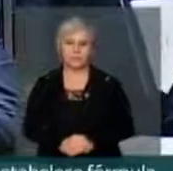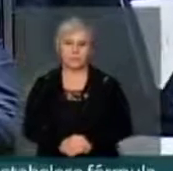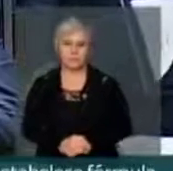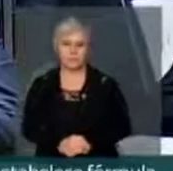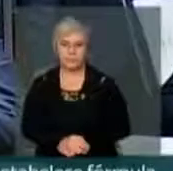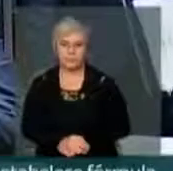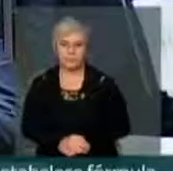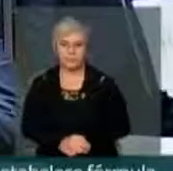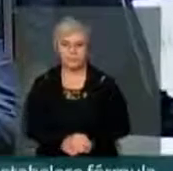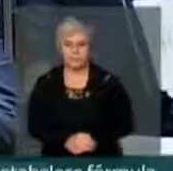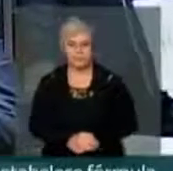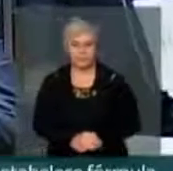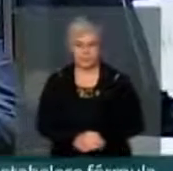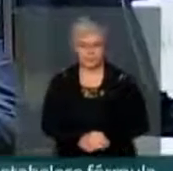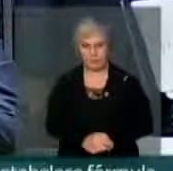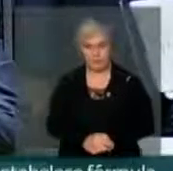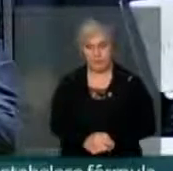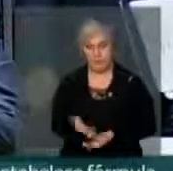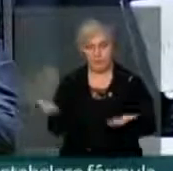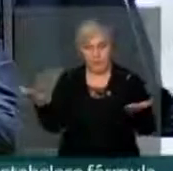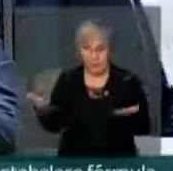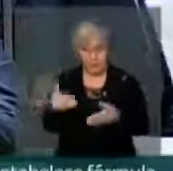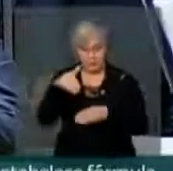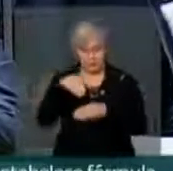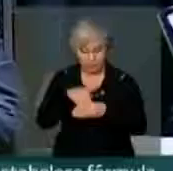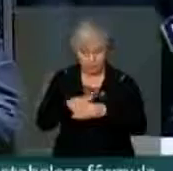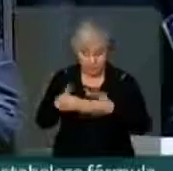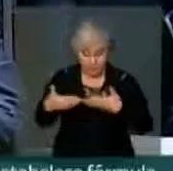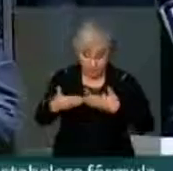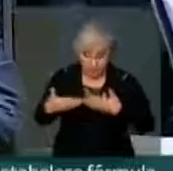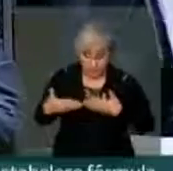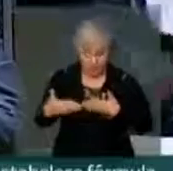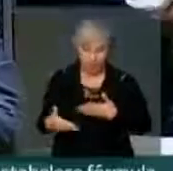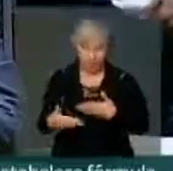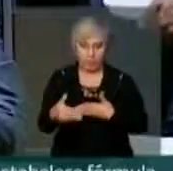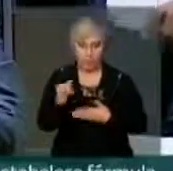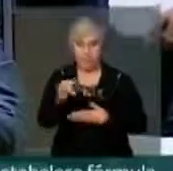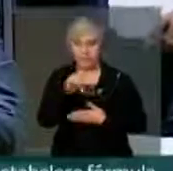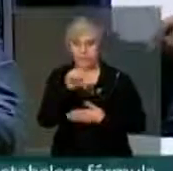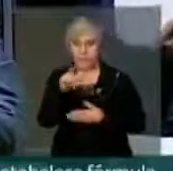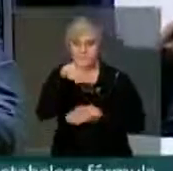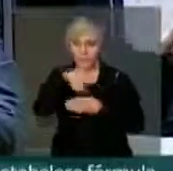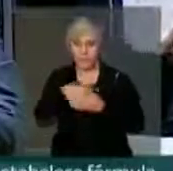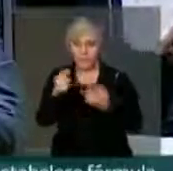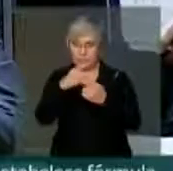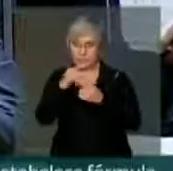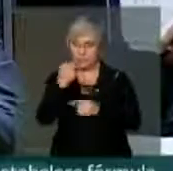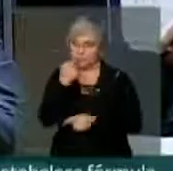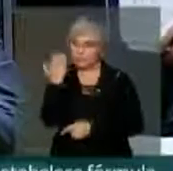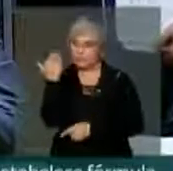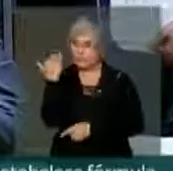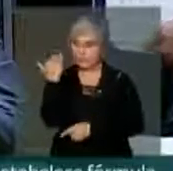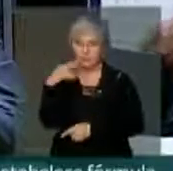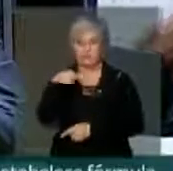A presidência vai consolidar nessa votação quem não votou na outra.